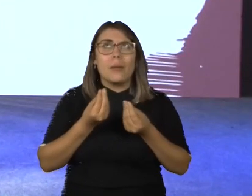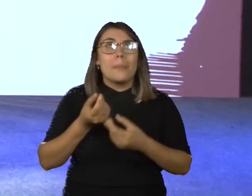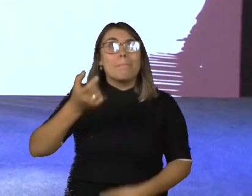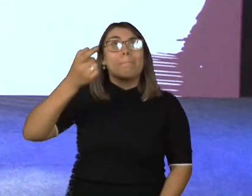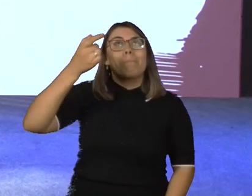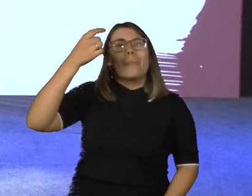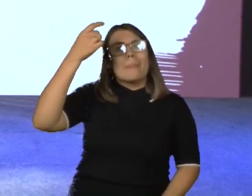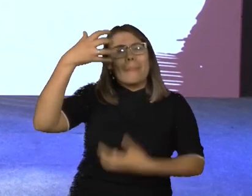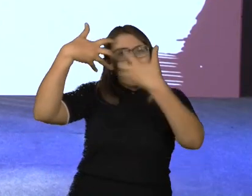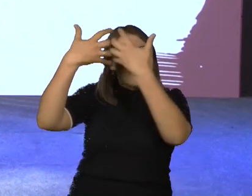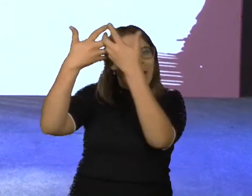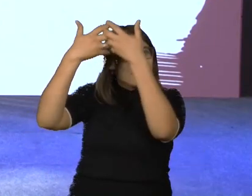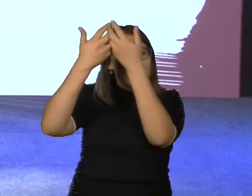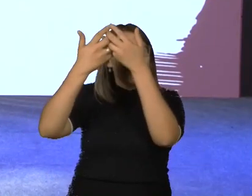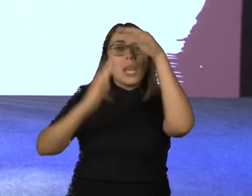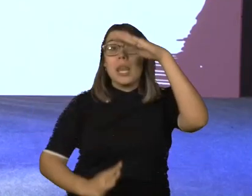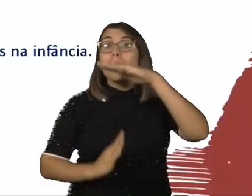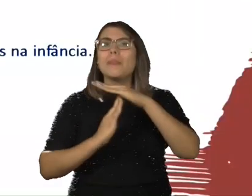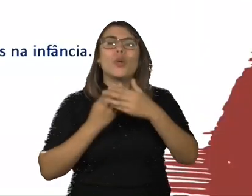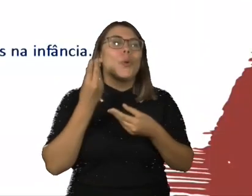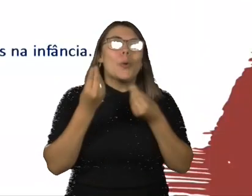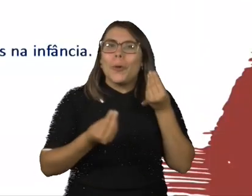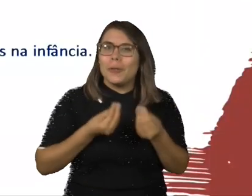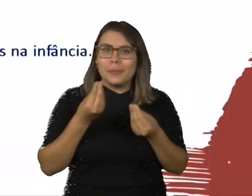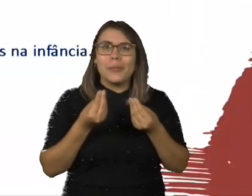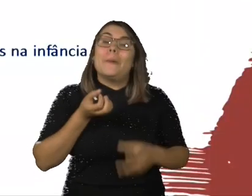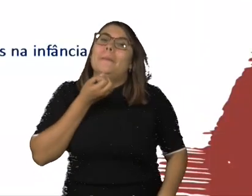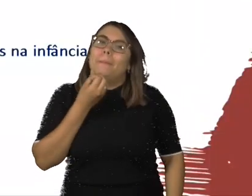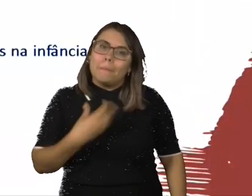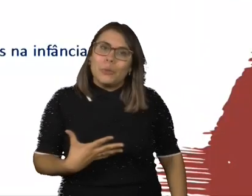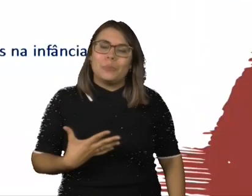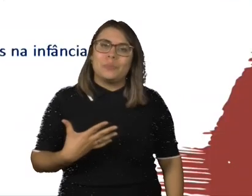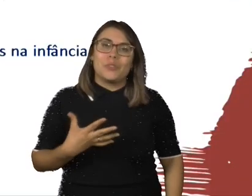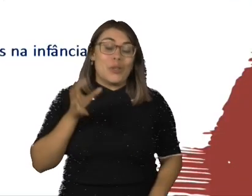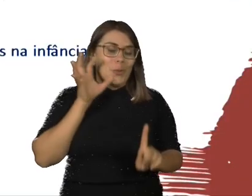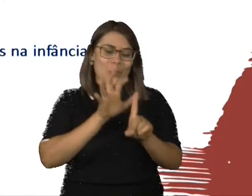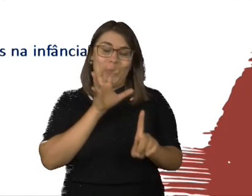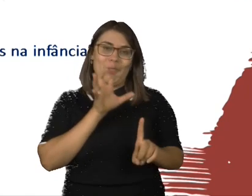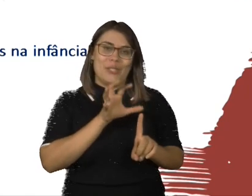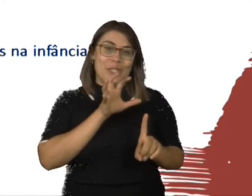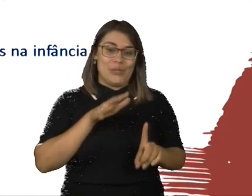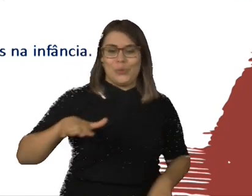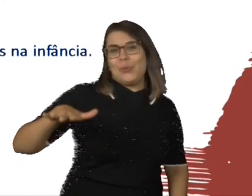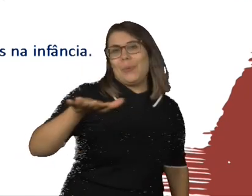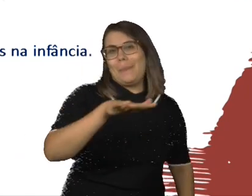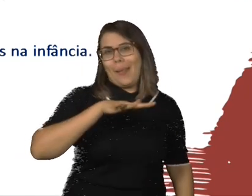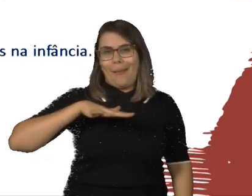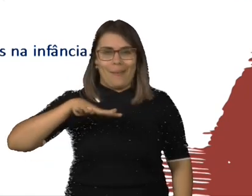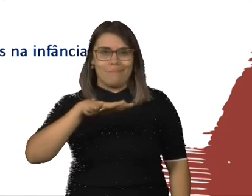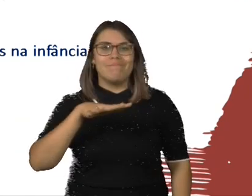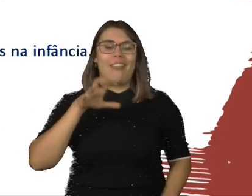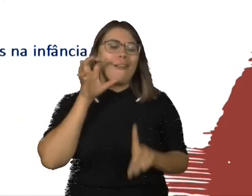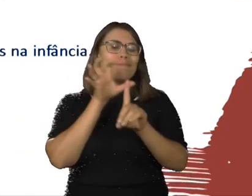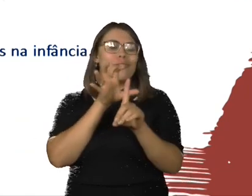Como é que ela se forma dentro da cabeça do indivíduo? Bom, a primeira coisa, influências do meio. O meio que você